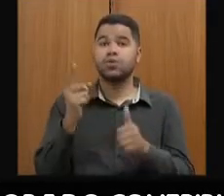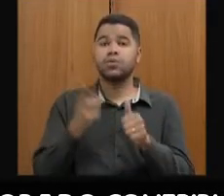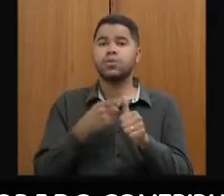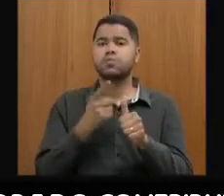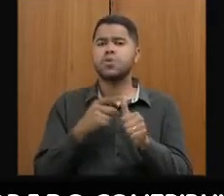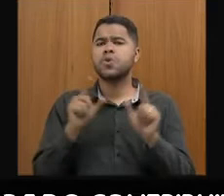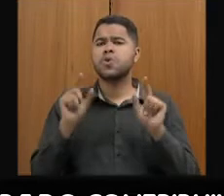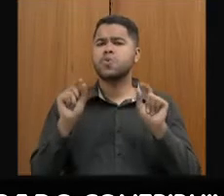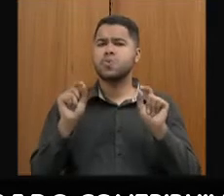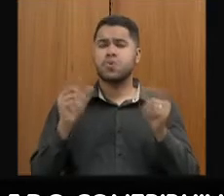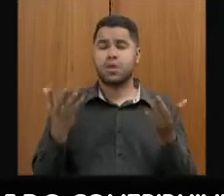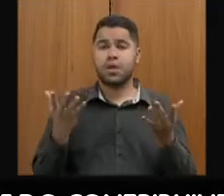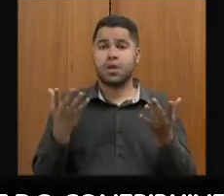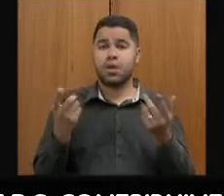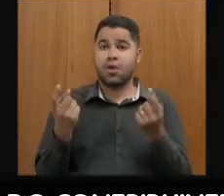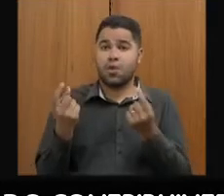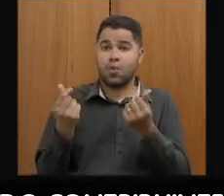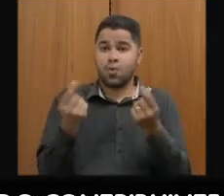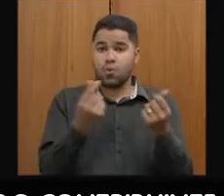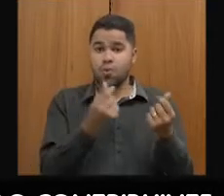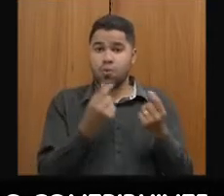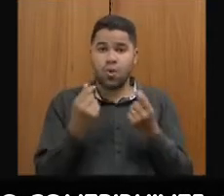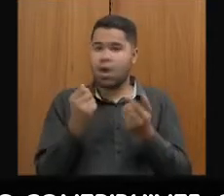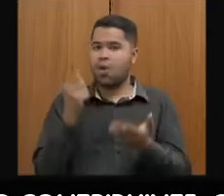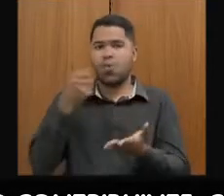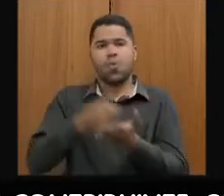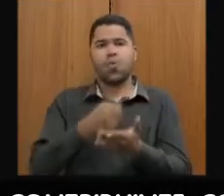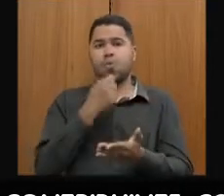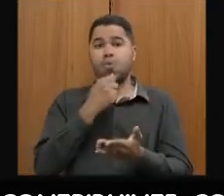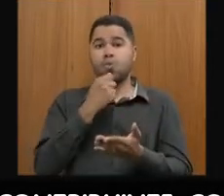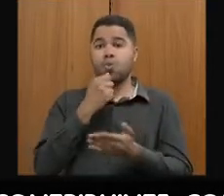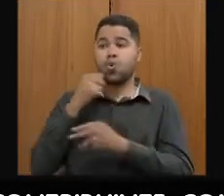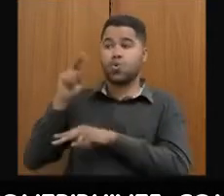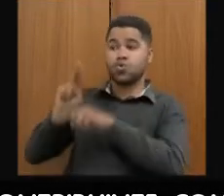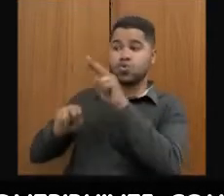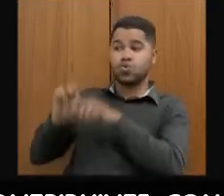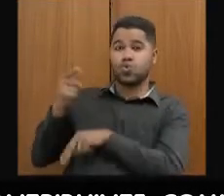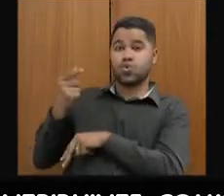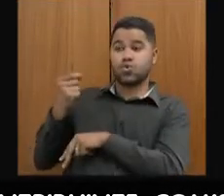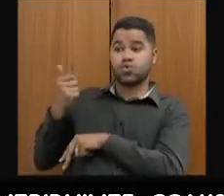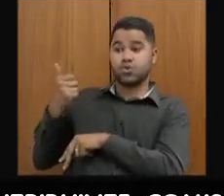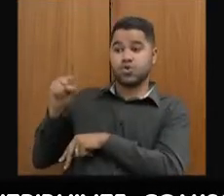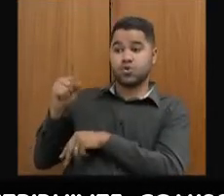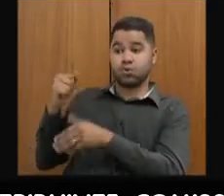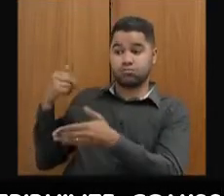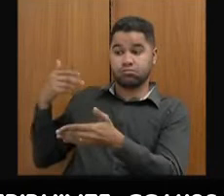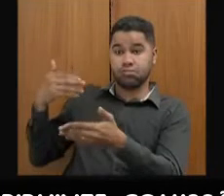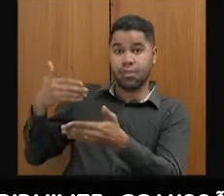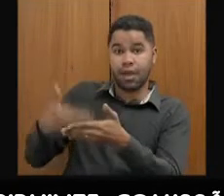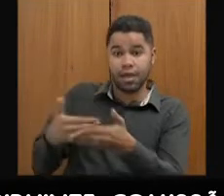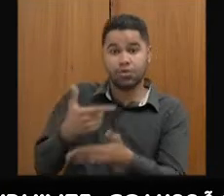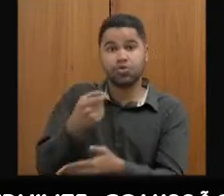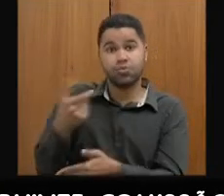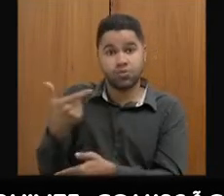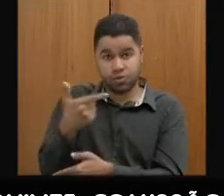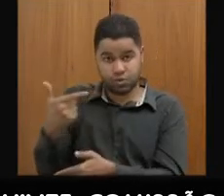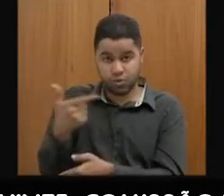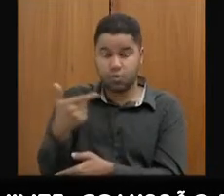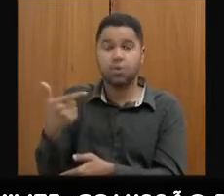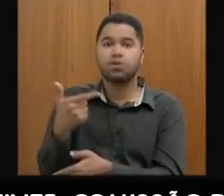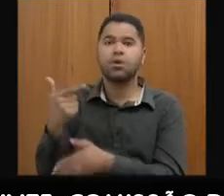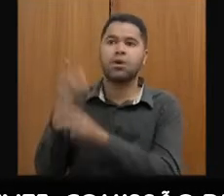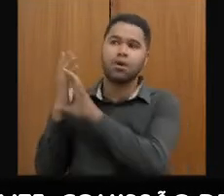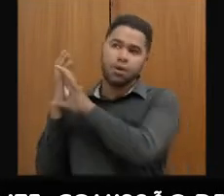são? São aqueles valores não pagos desde junho de 2018 até 2022, que